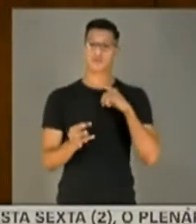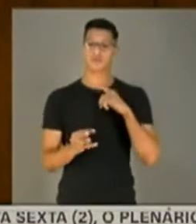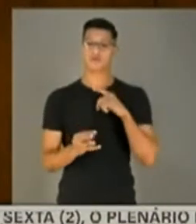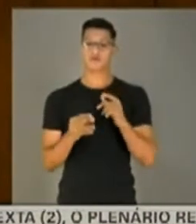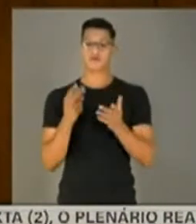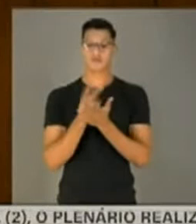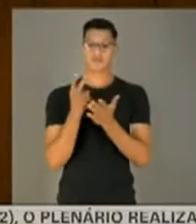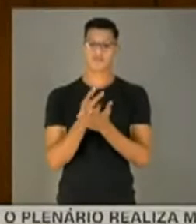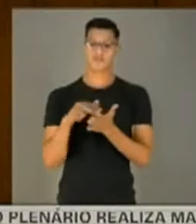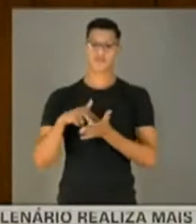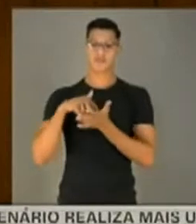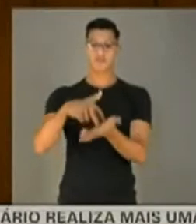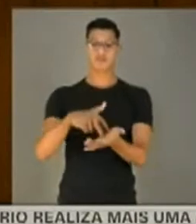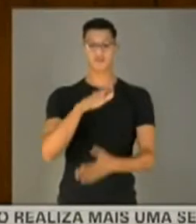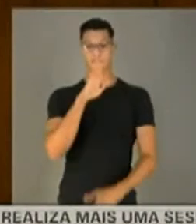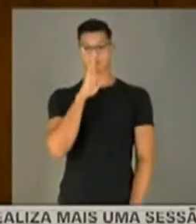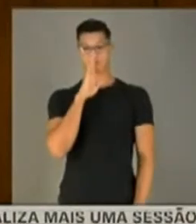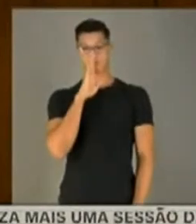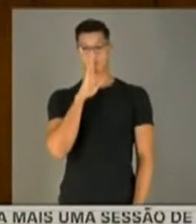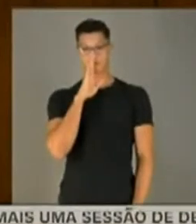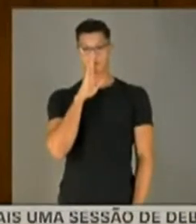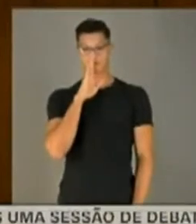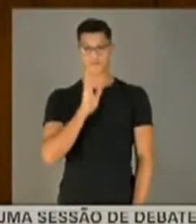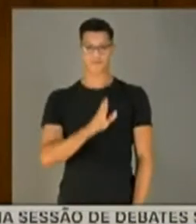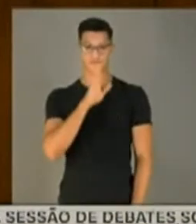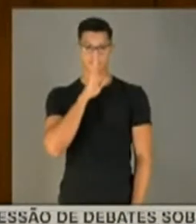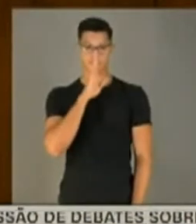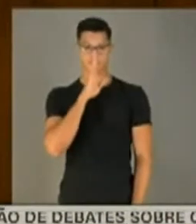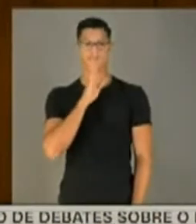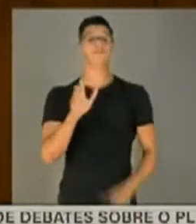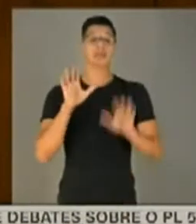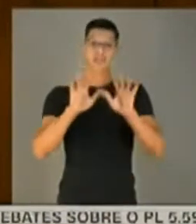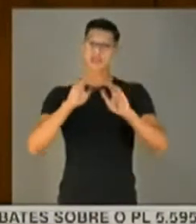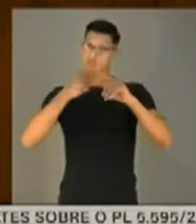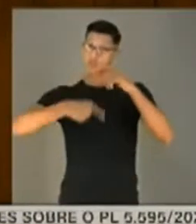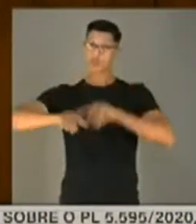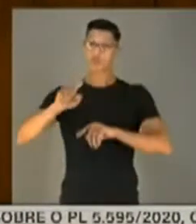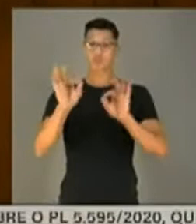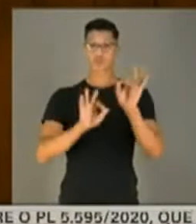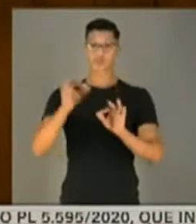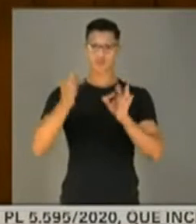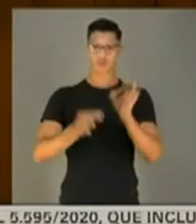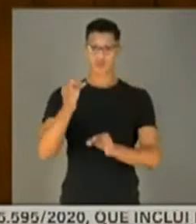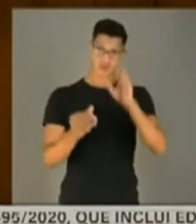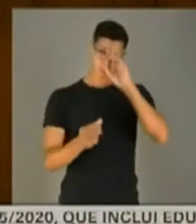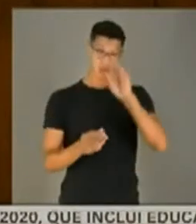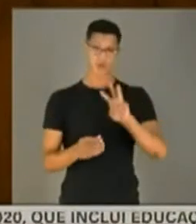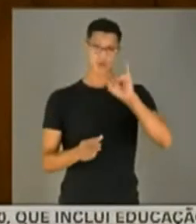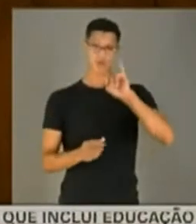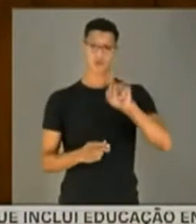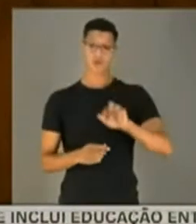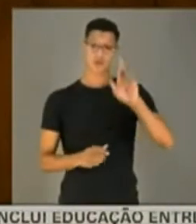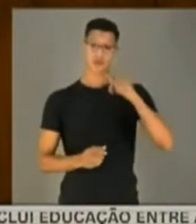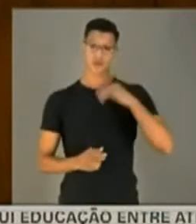preservar em silêncio, permanecer encalado, acima de qualquer ordenamento jurídico, senhor Wizard. Eu